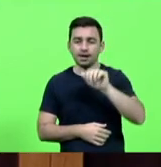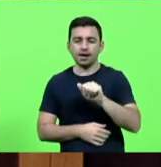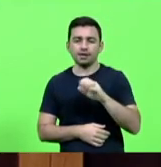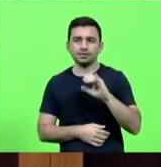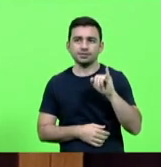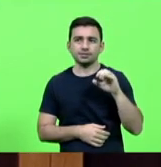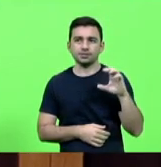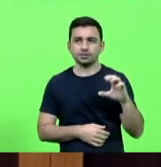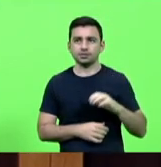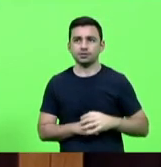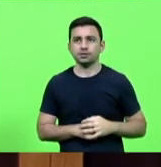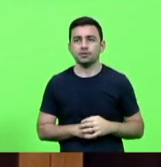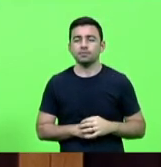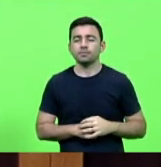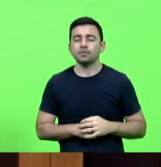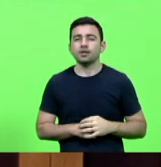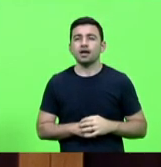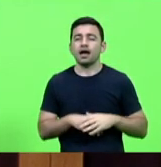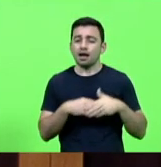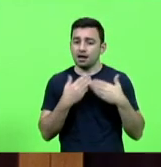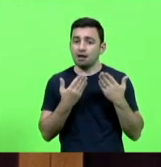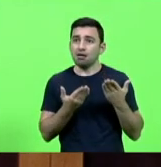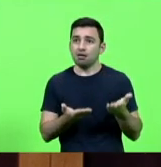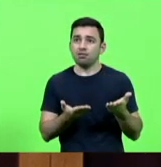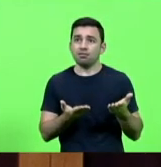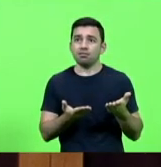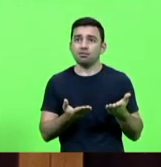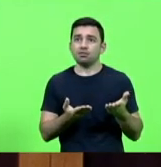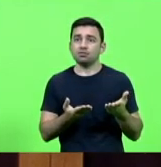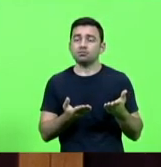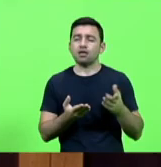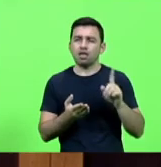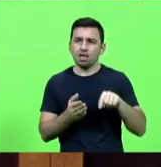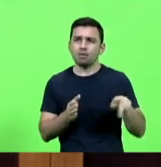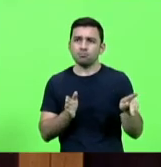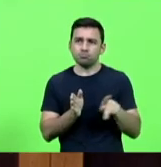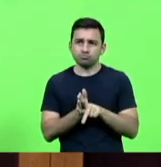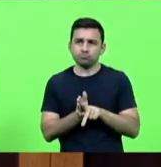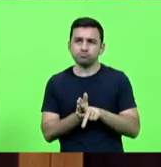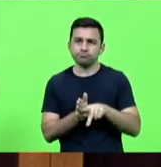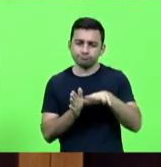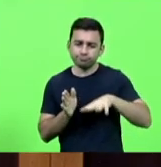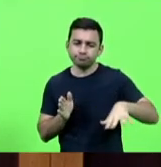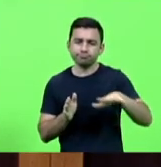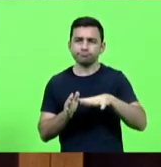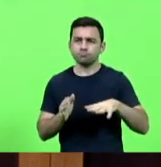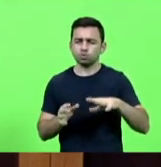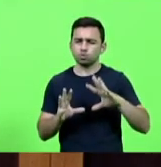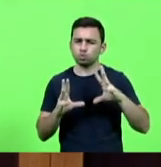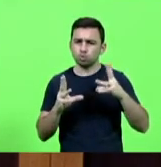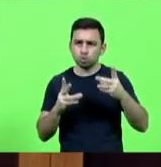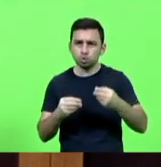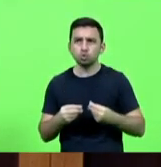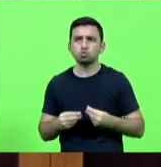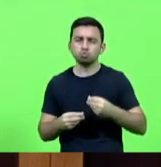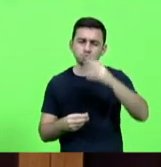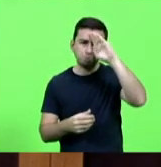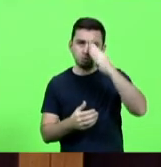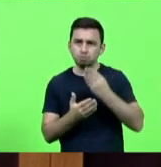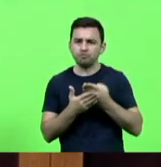que tão bem é constituída é elevada a sério é valorizada enfim